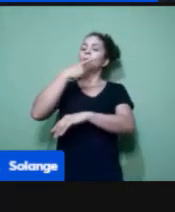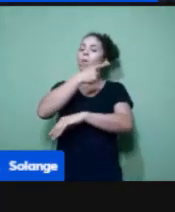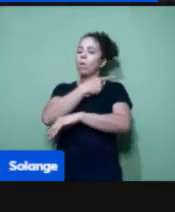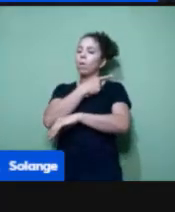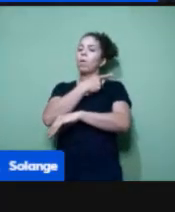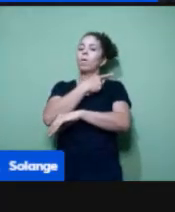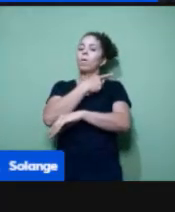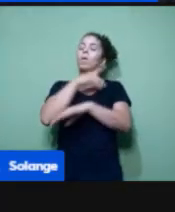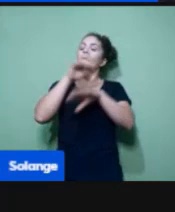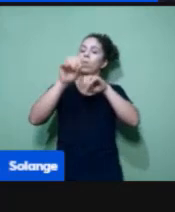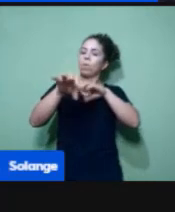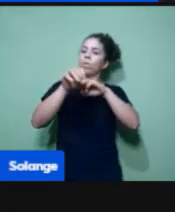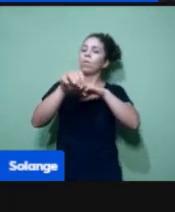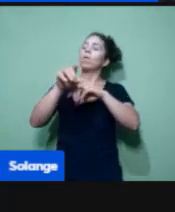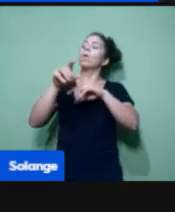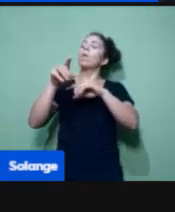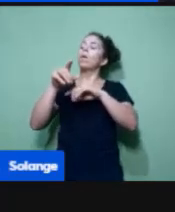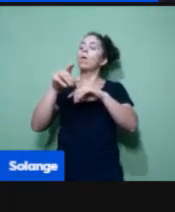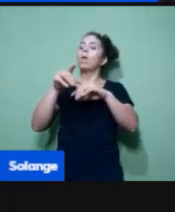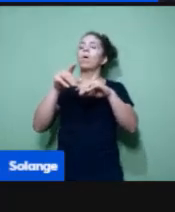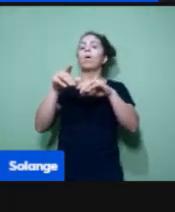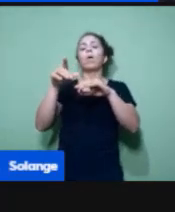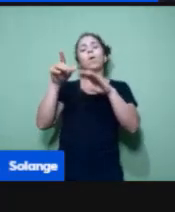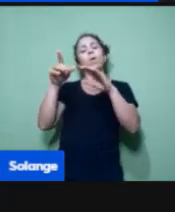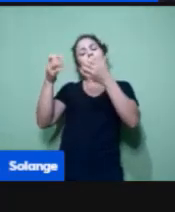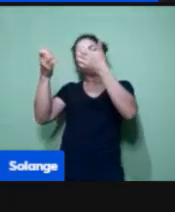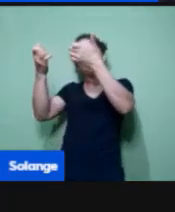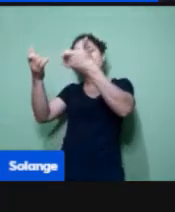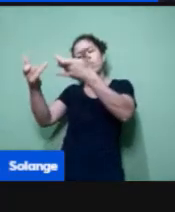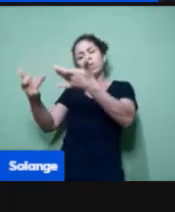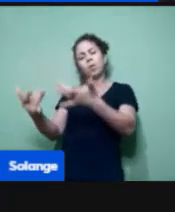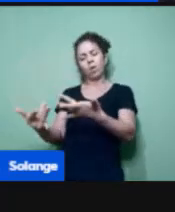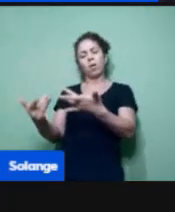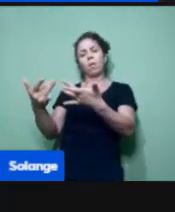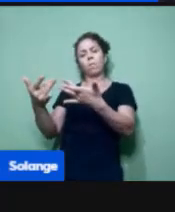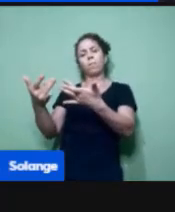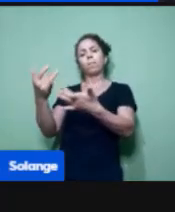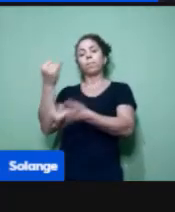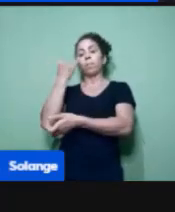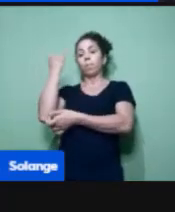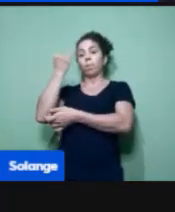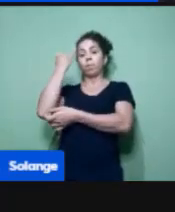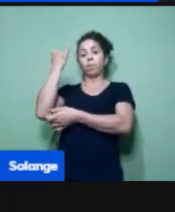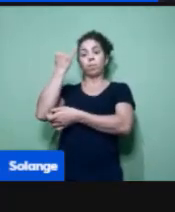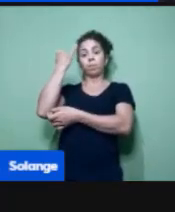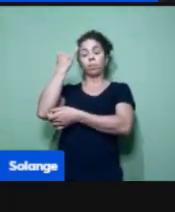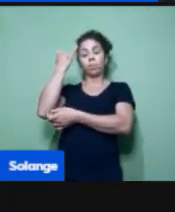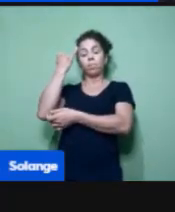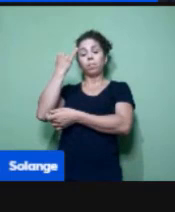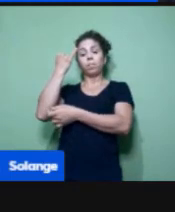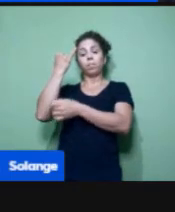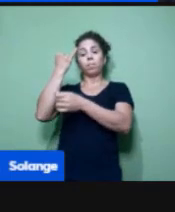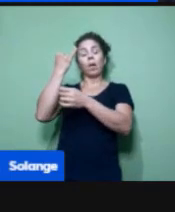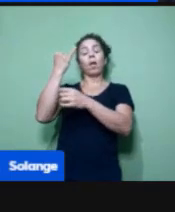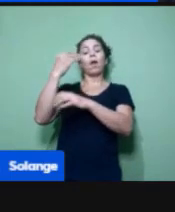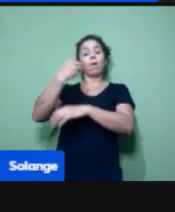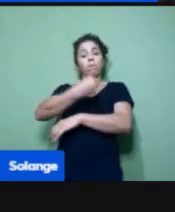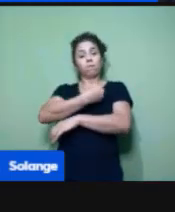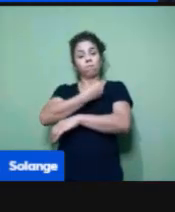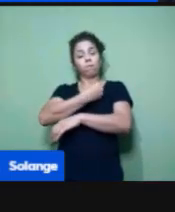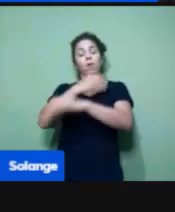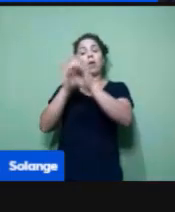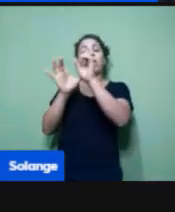que também colocar a importância da qualidade de vida, e para isso, a gente precisa dos protocolos de